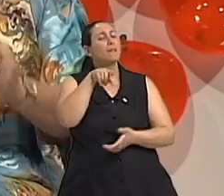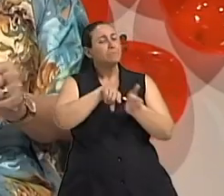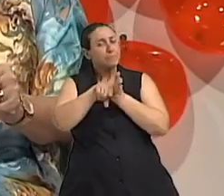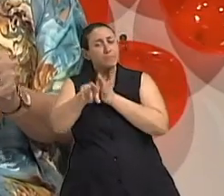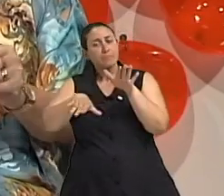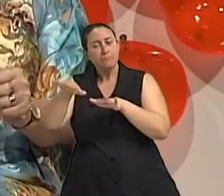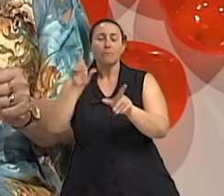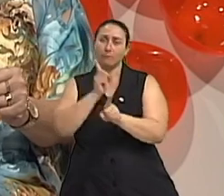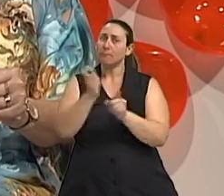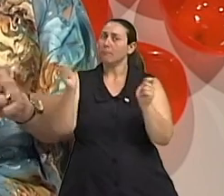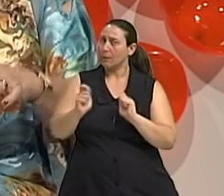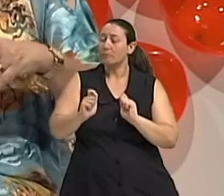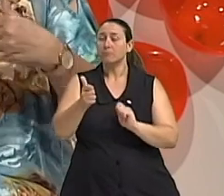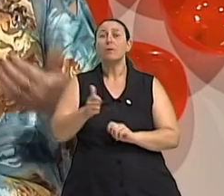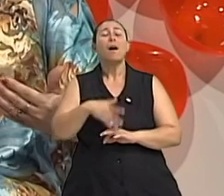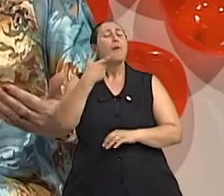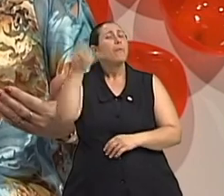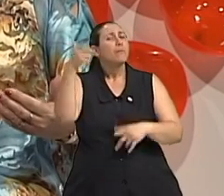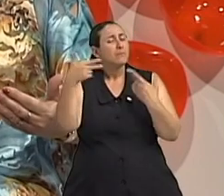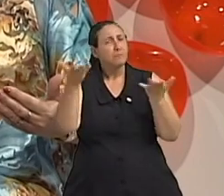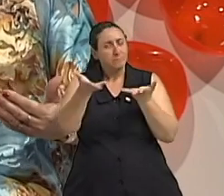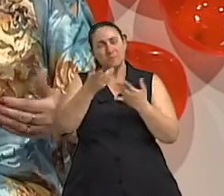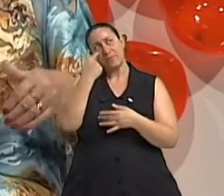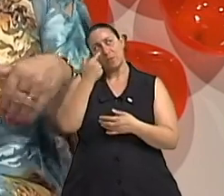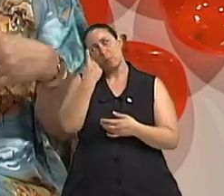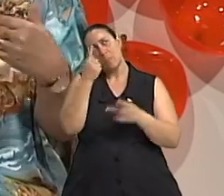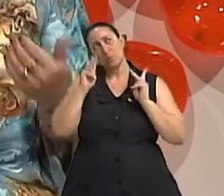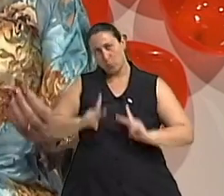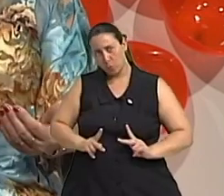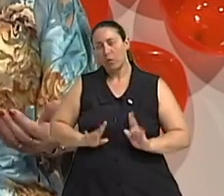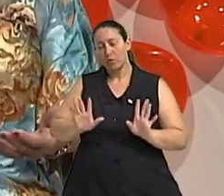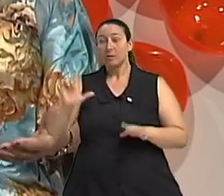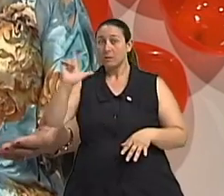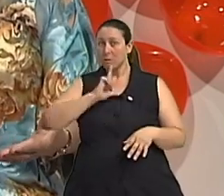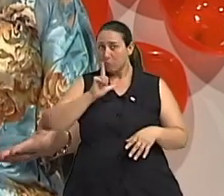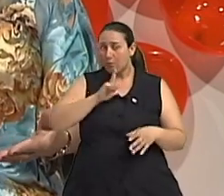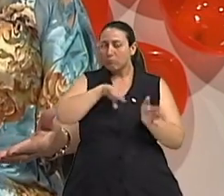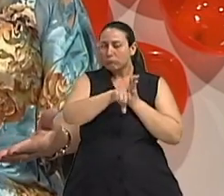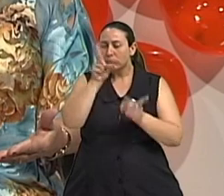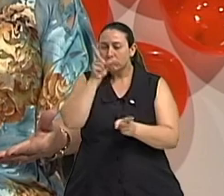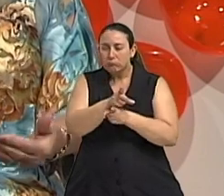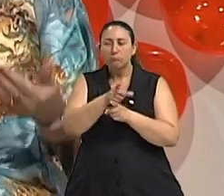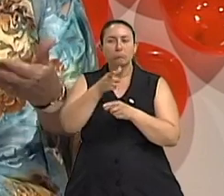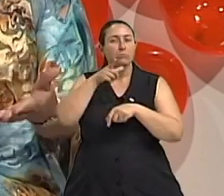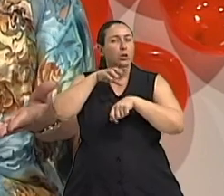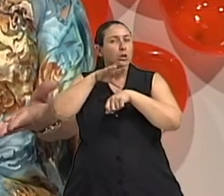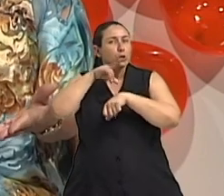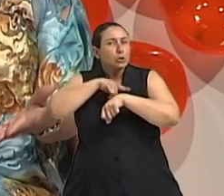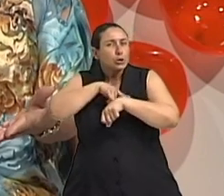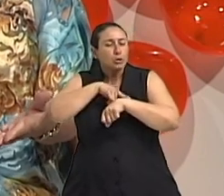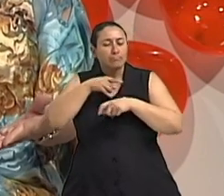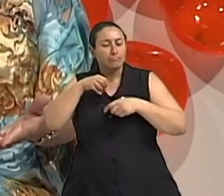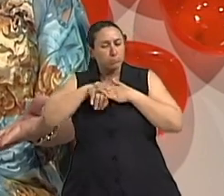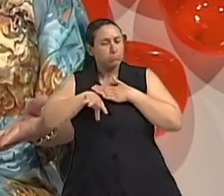quanto antes as pessoas que tem algum sintoma que possam imaginar que seja um início de incontinência urinária que busquem